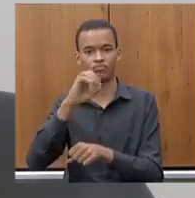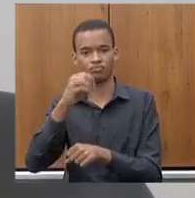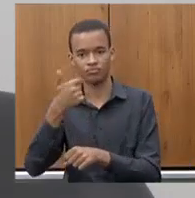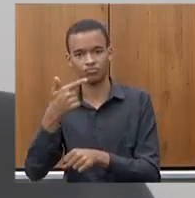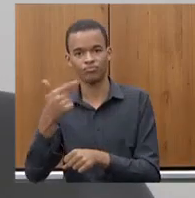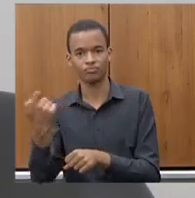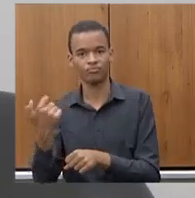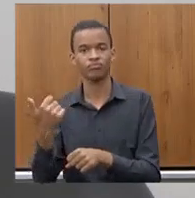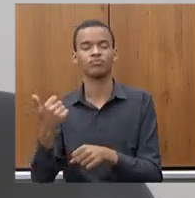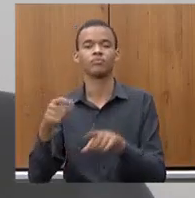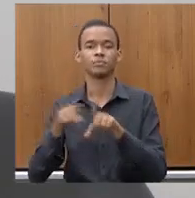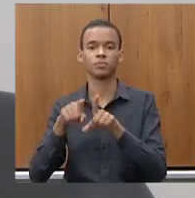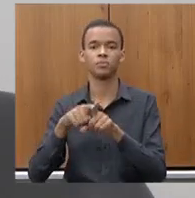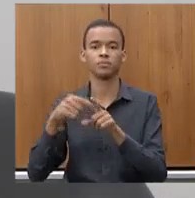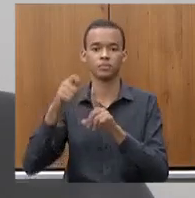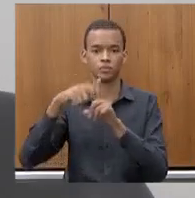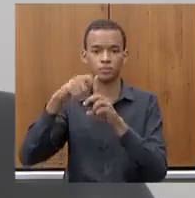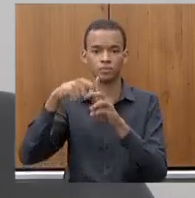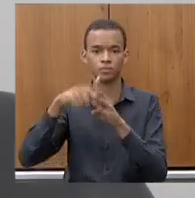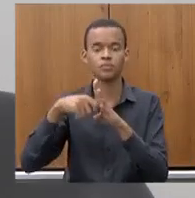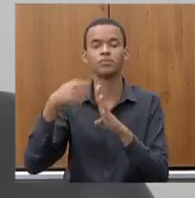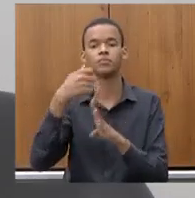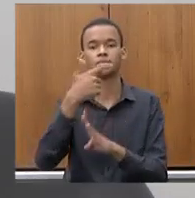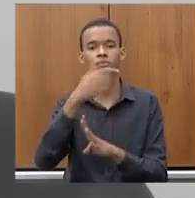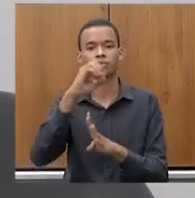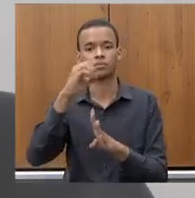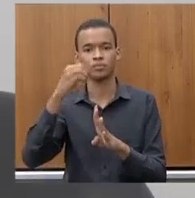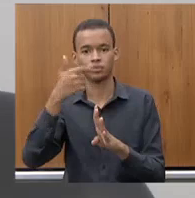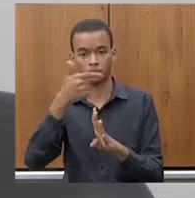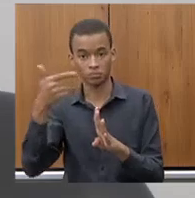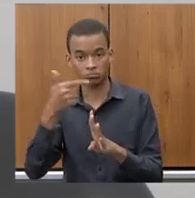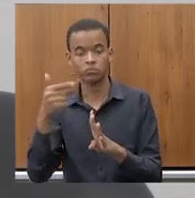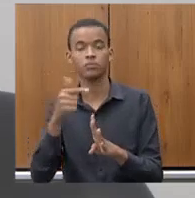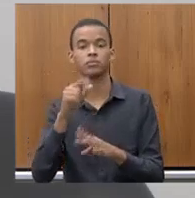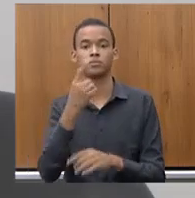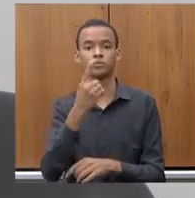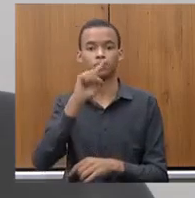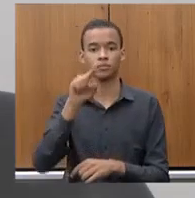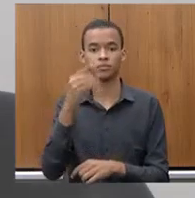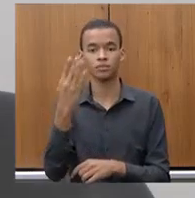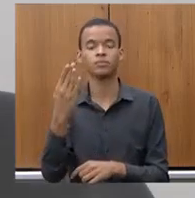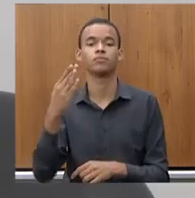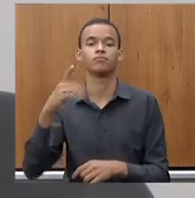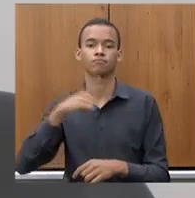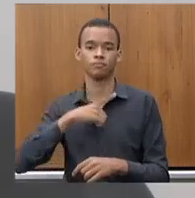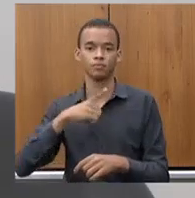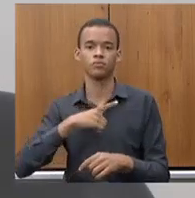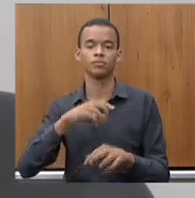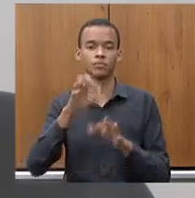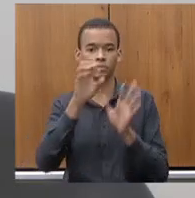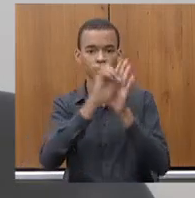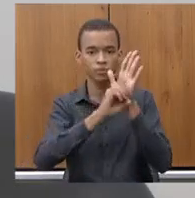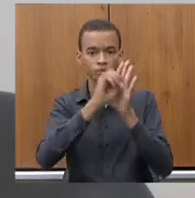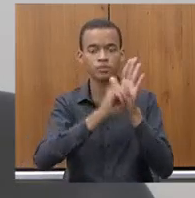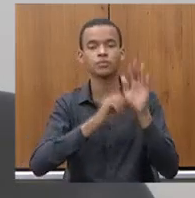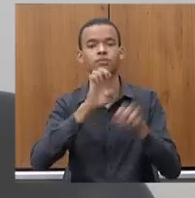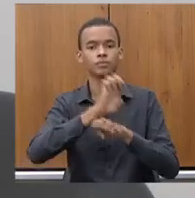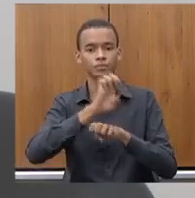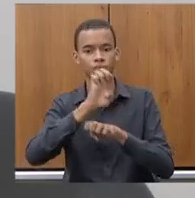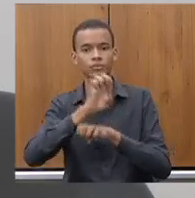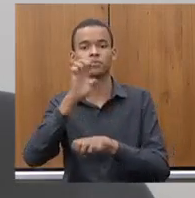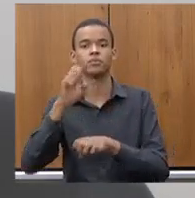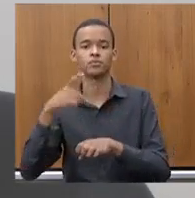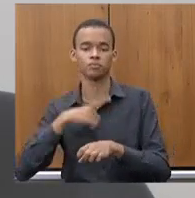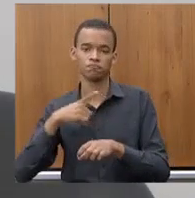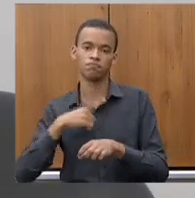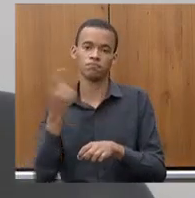2022, 1,4 bilhão foi incorporado ao orçamento do Estado, gerando um ganho extraordinário de receita de